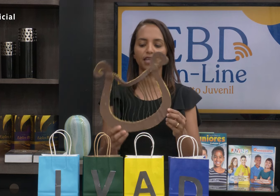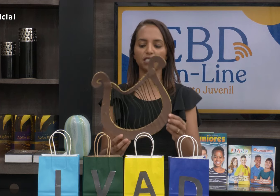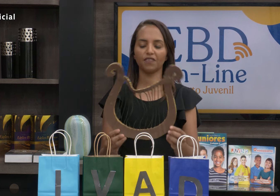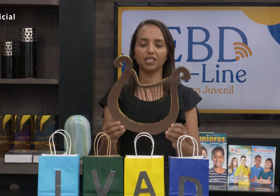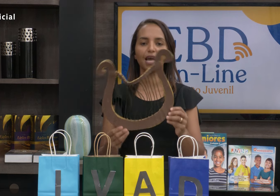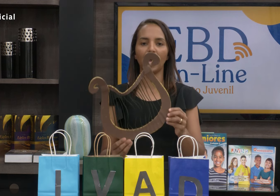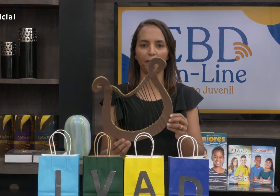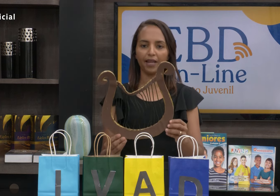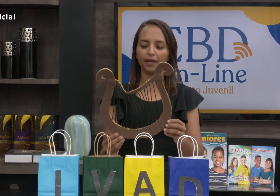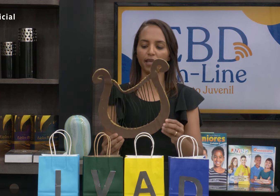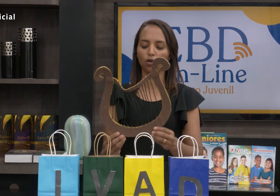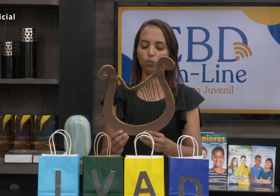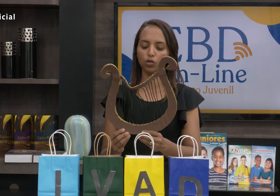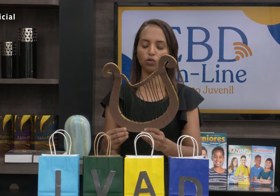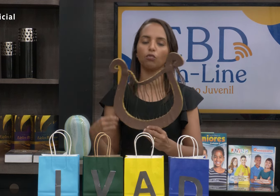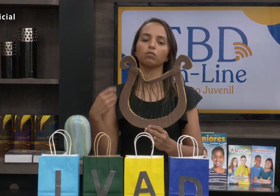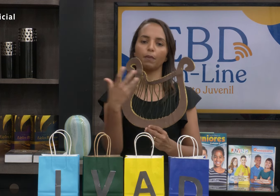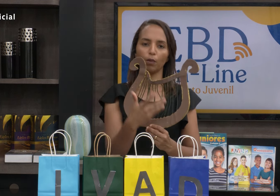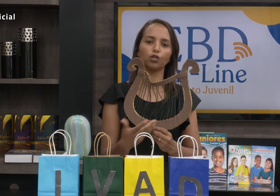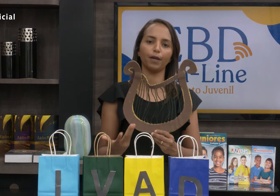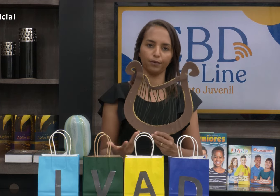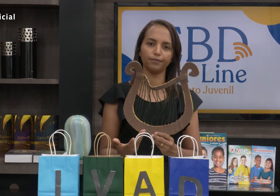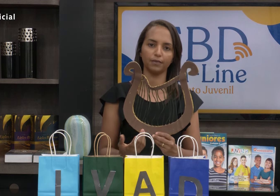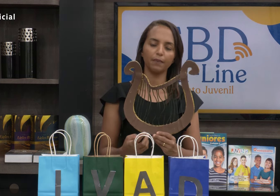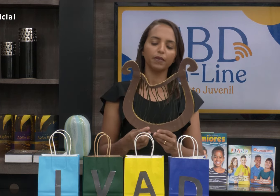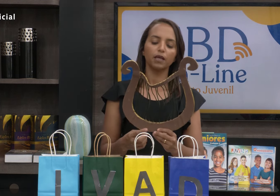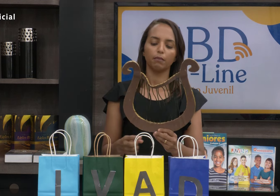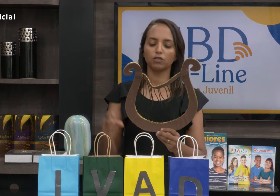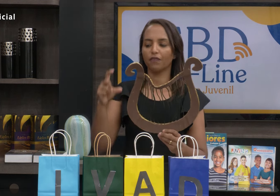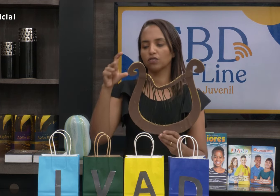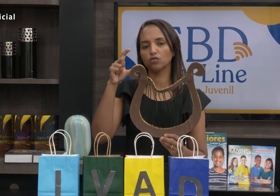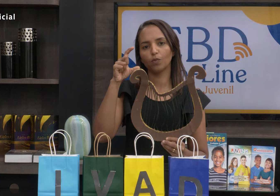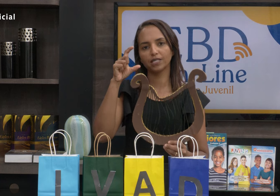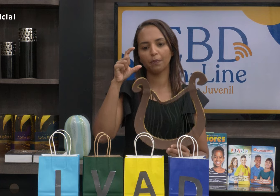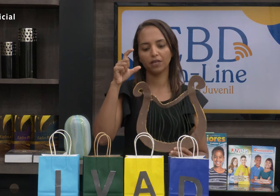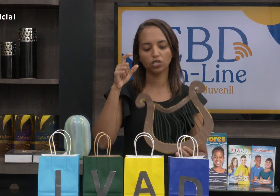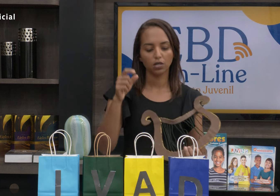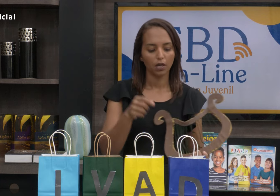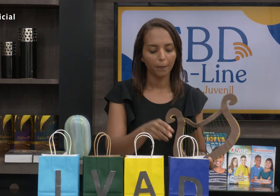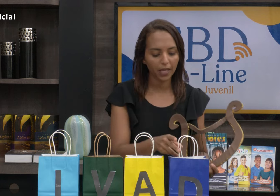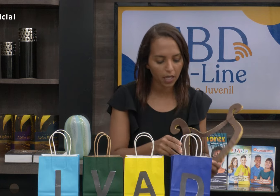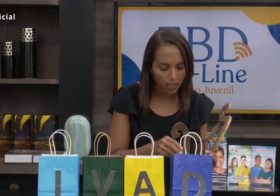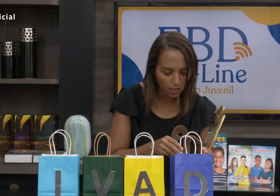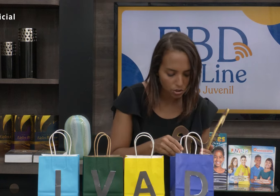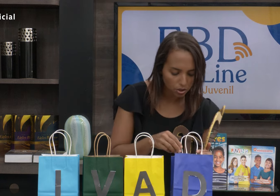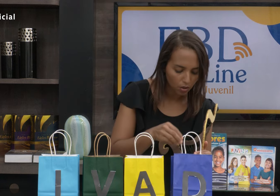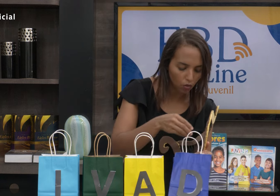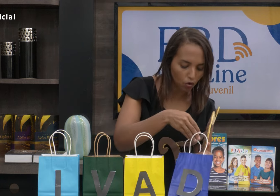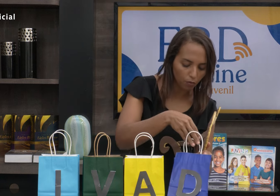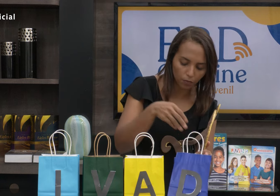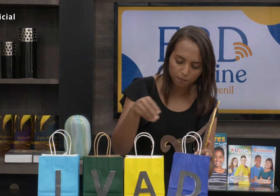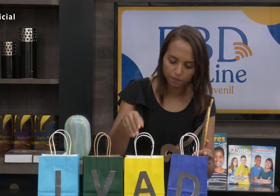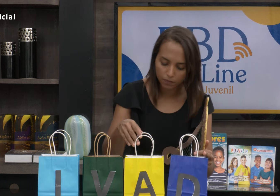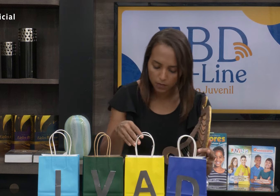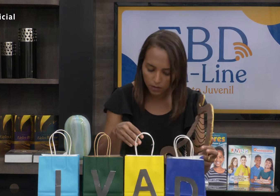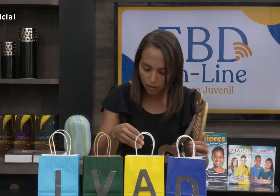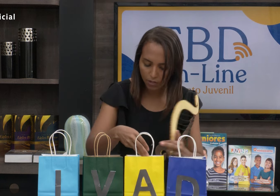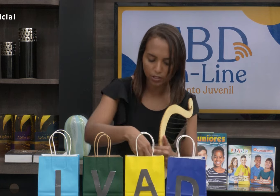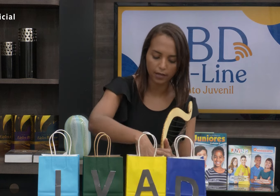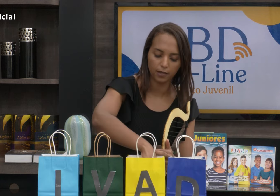você fazer a criança fazer harpa, é claro que aqui eu botei num tamanho muito maior, né? Mas você faz umas harpinhas pequenininhas, como,